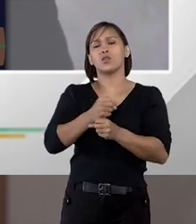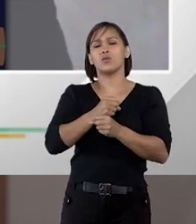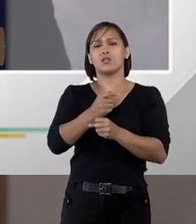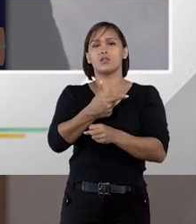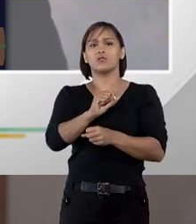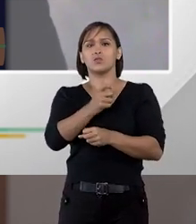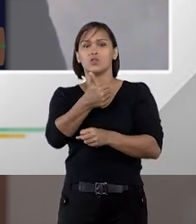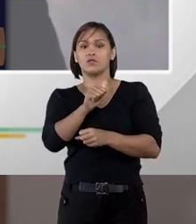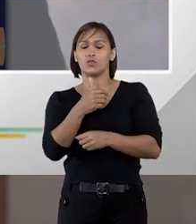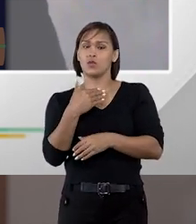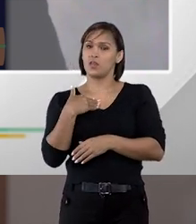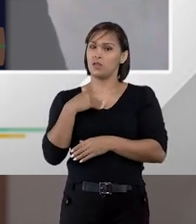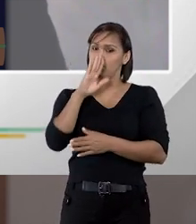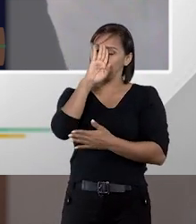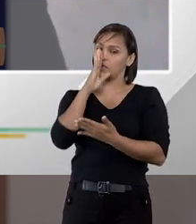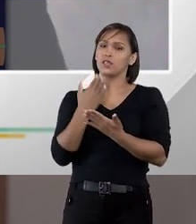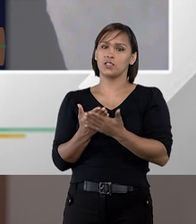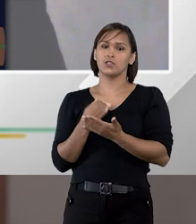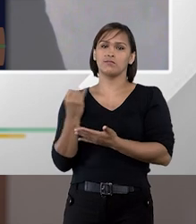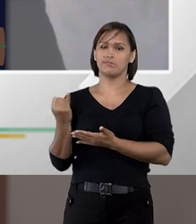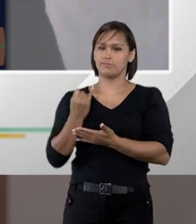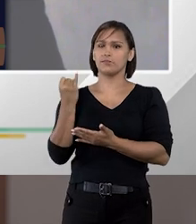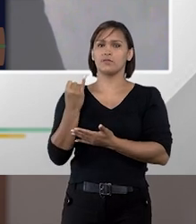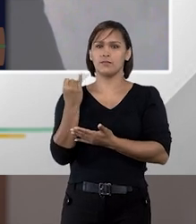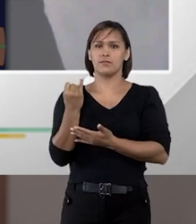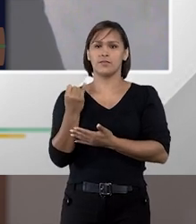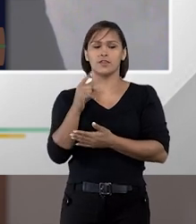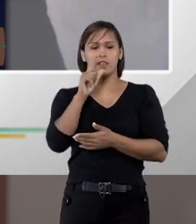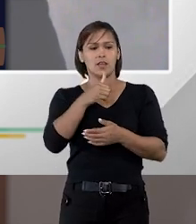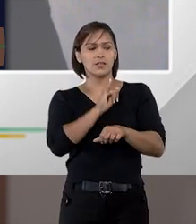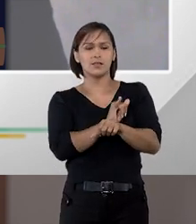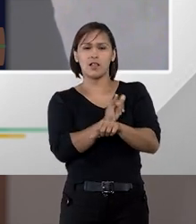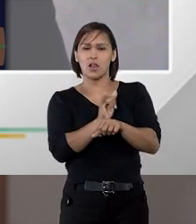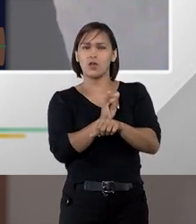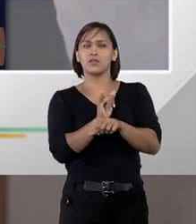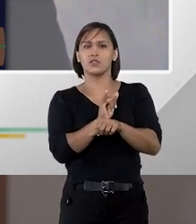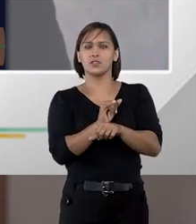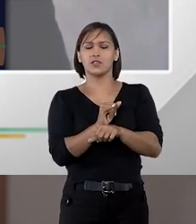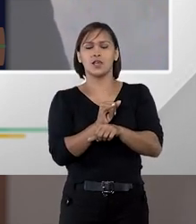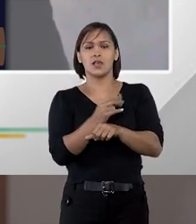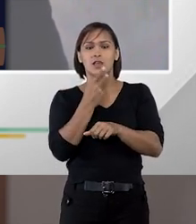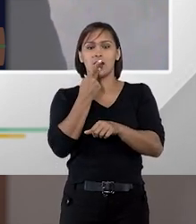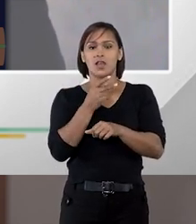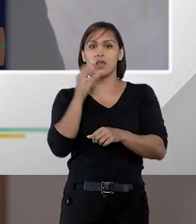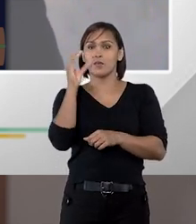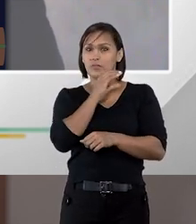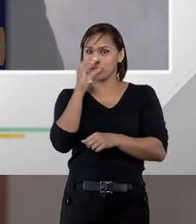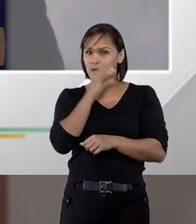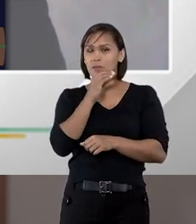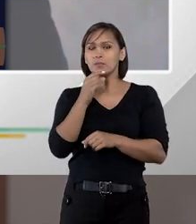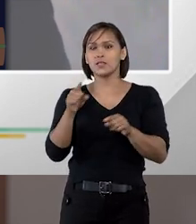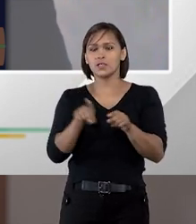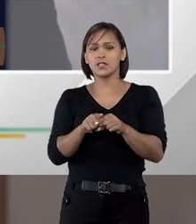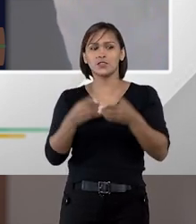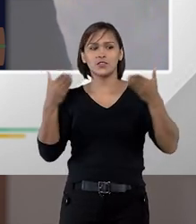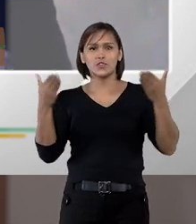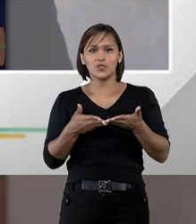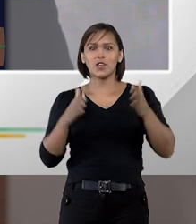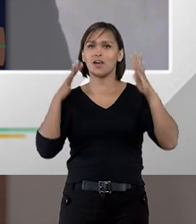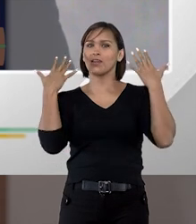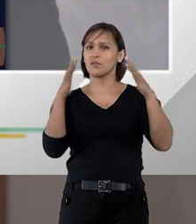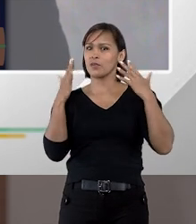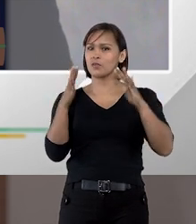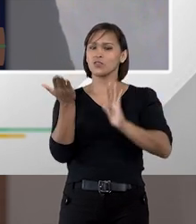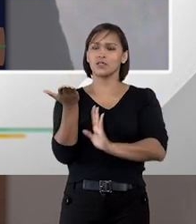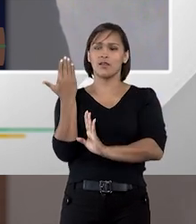para mim é importantíssima essa lógica ela é uma lógica de eficiência que já era